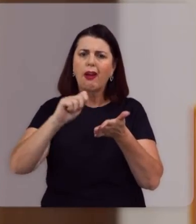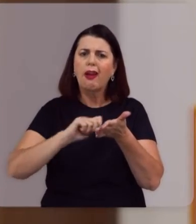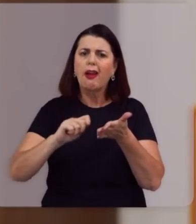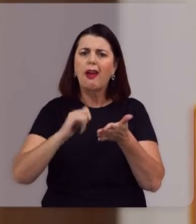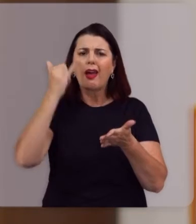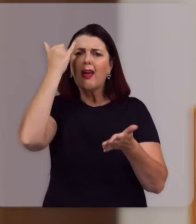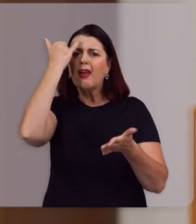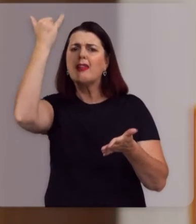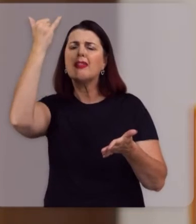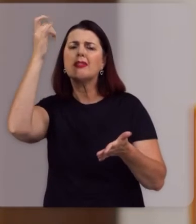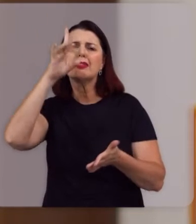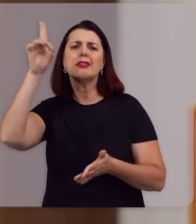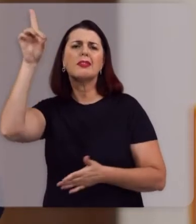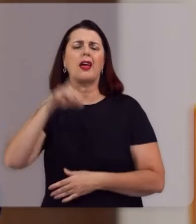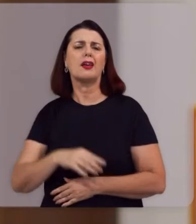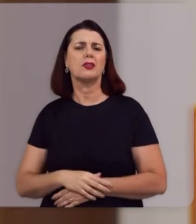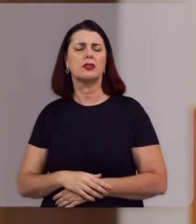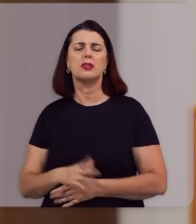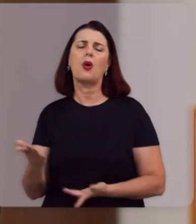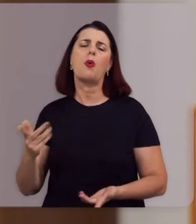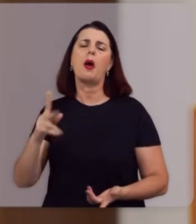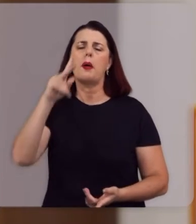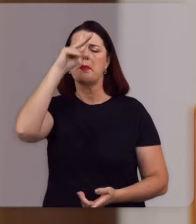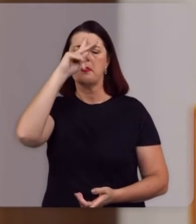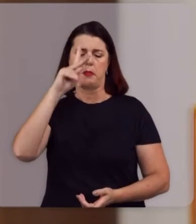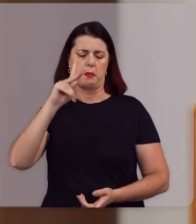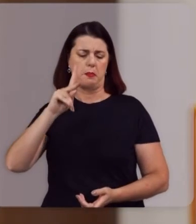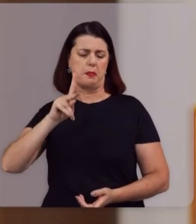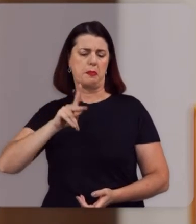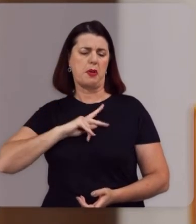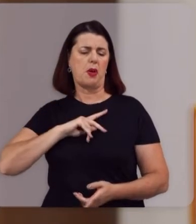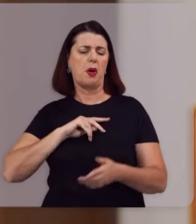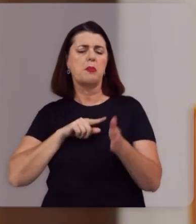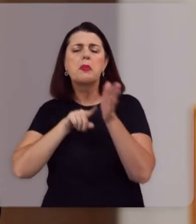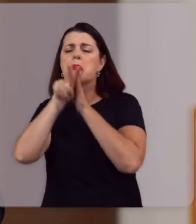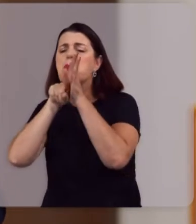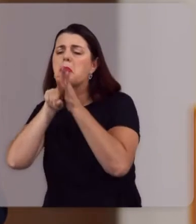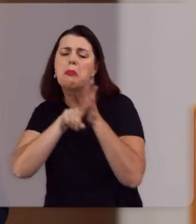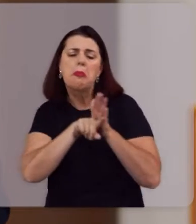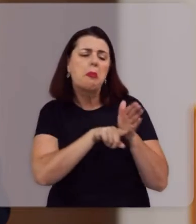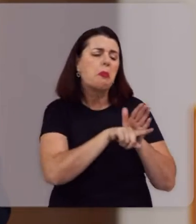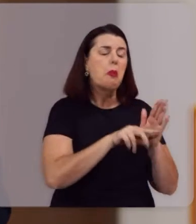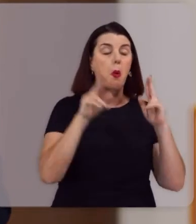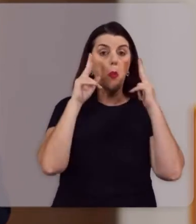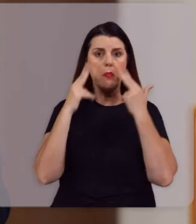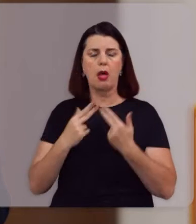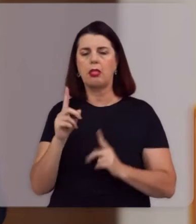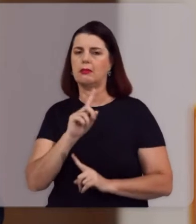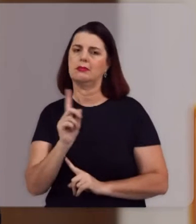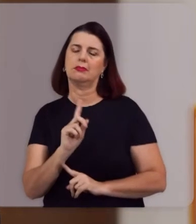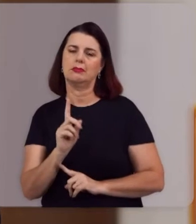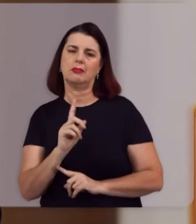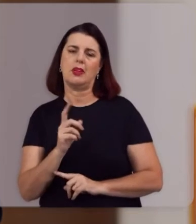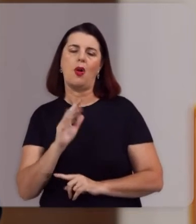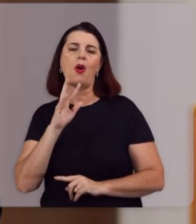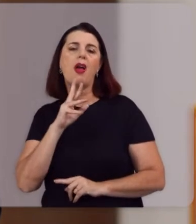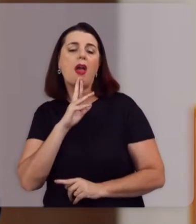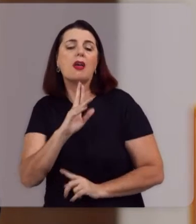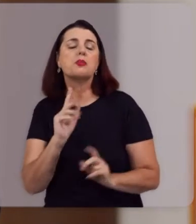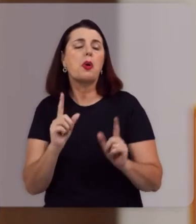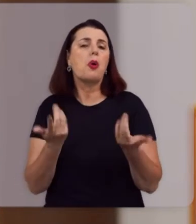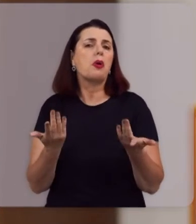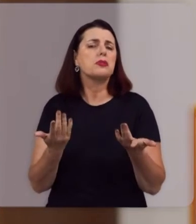por Deus Não é fruto da perquirição Ou investigação humana Não é resultado